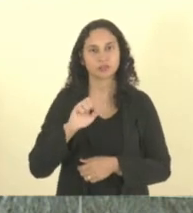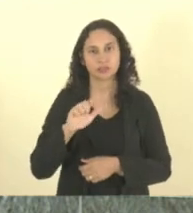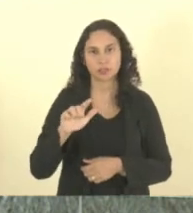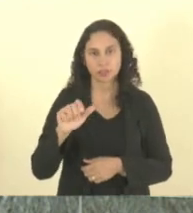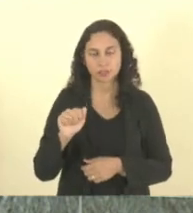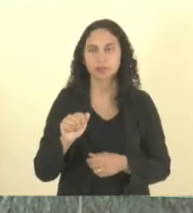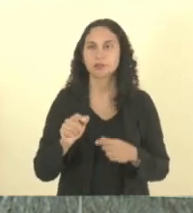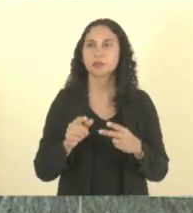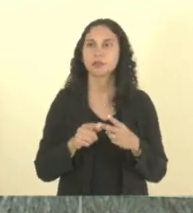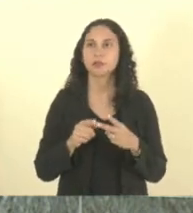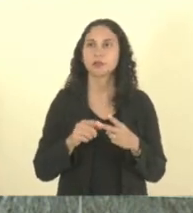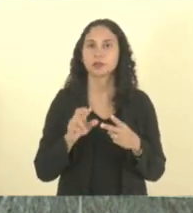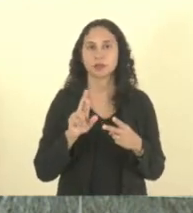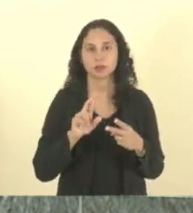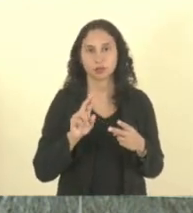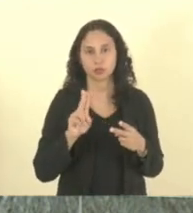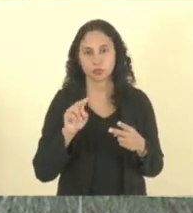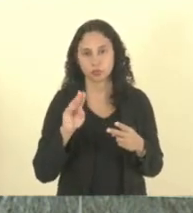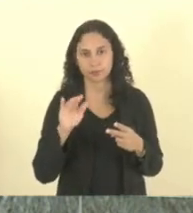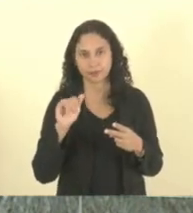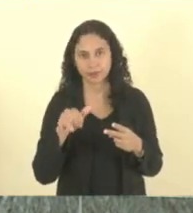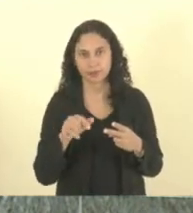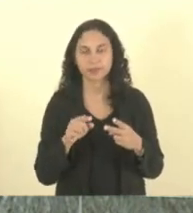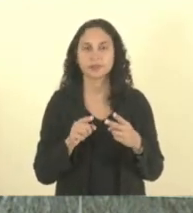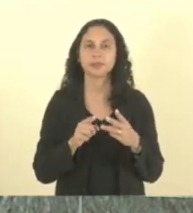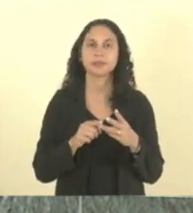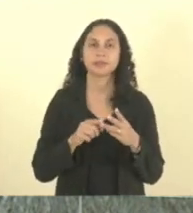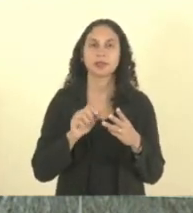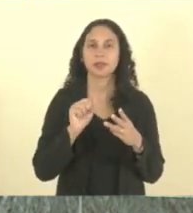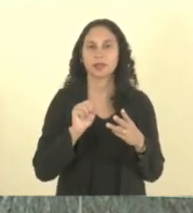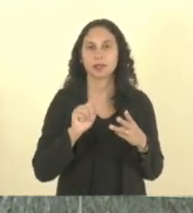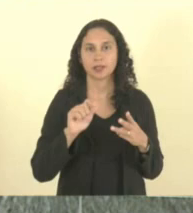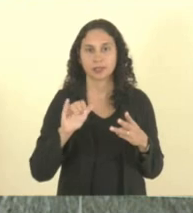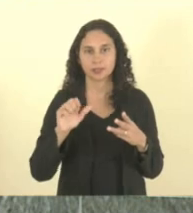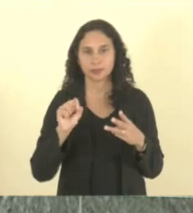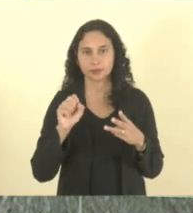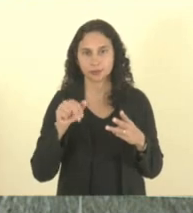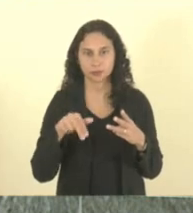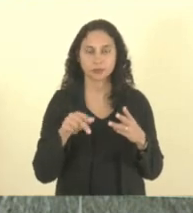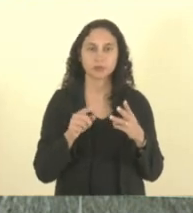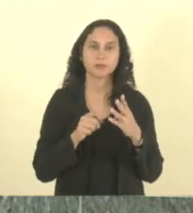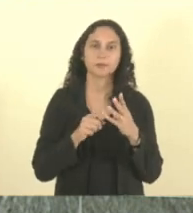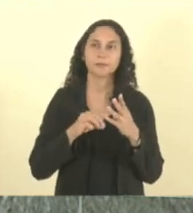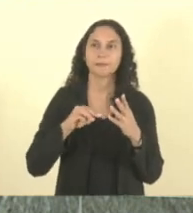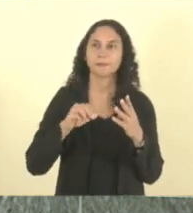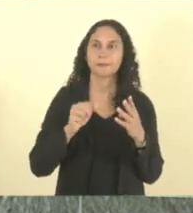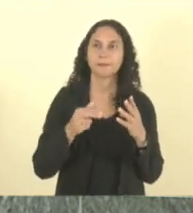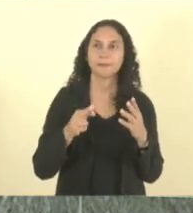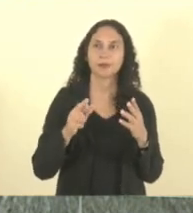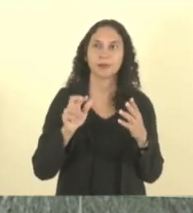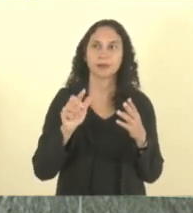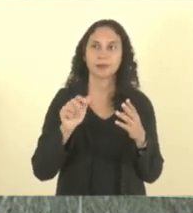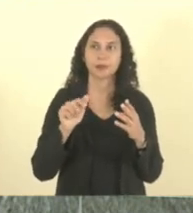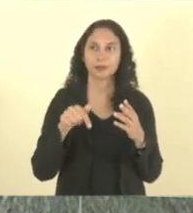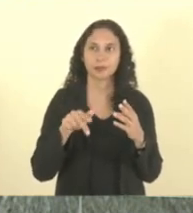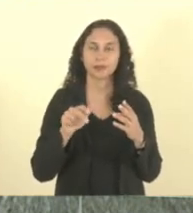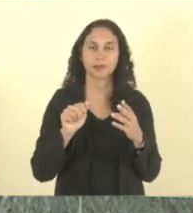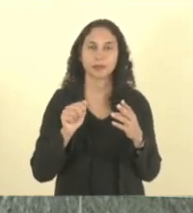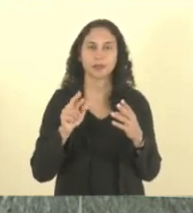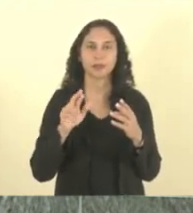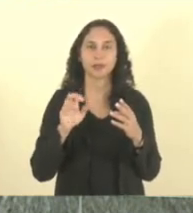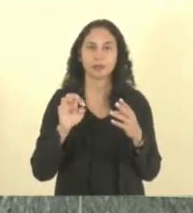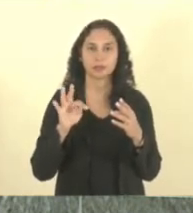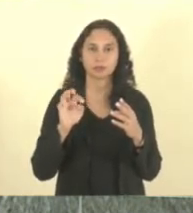Ranger, o Alisson Pereira Pinto, a Margarete Silva e o Paulo Stuck Moraes